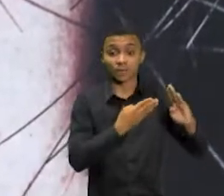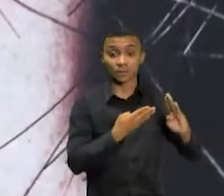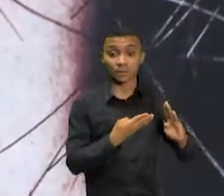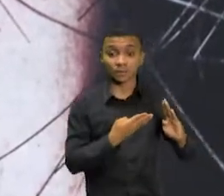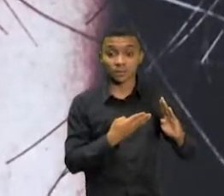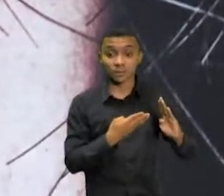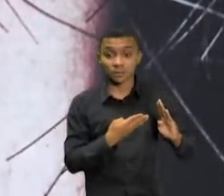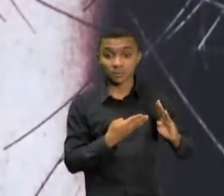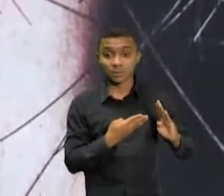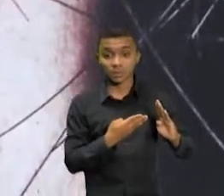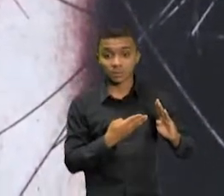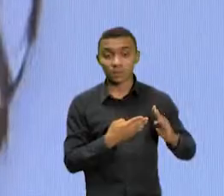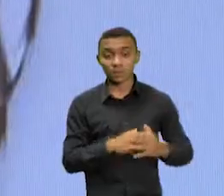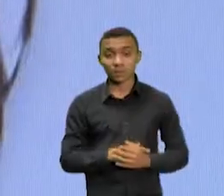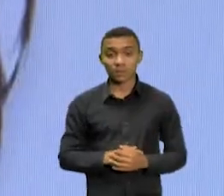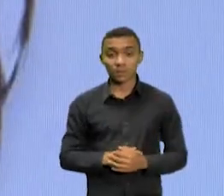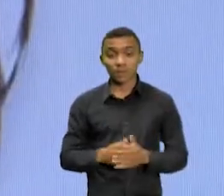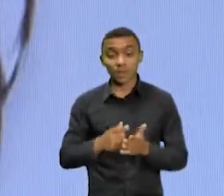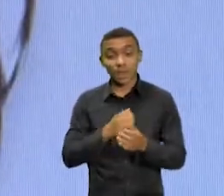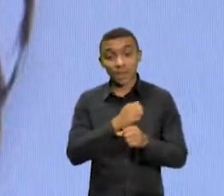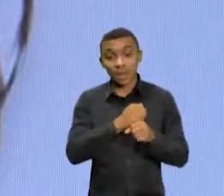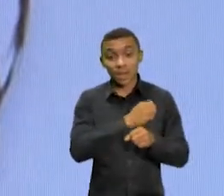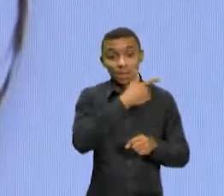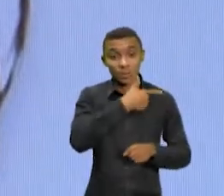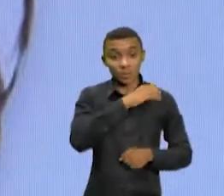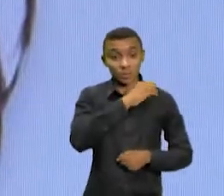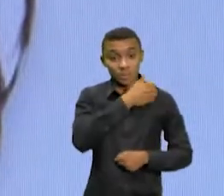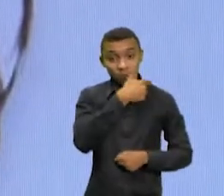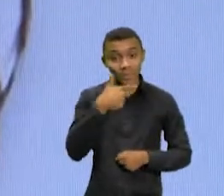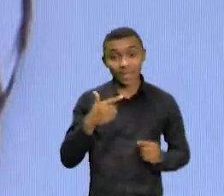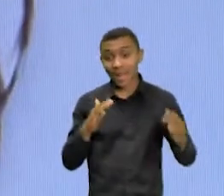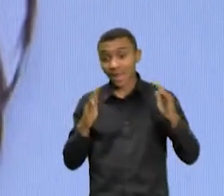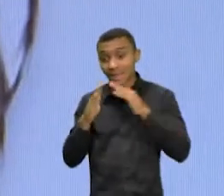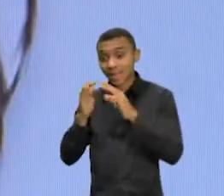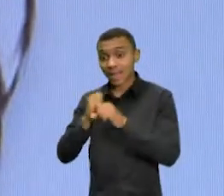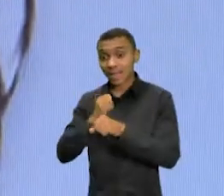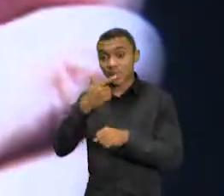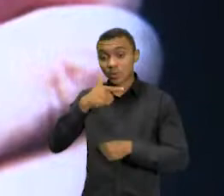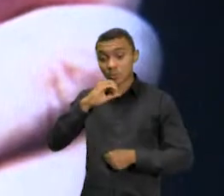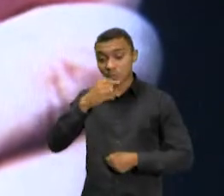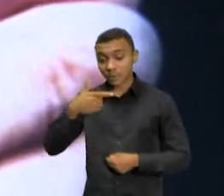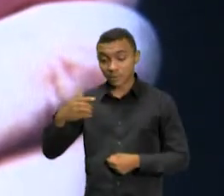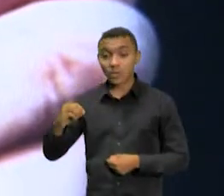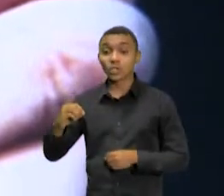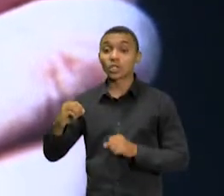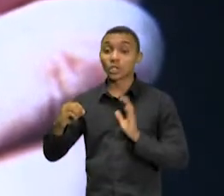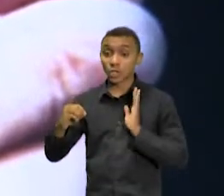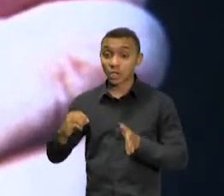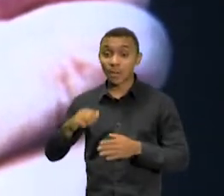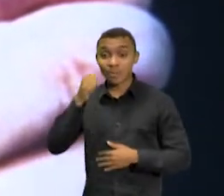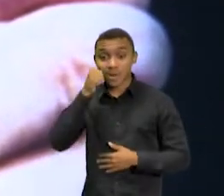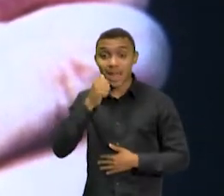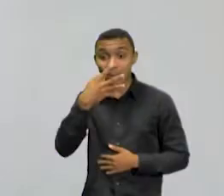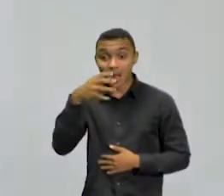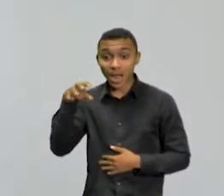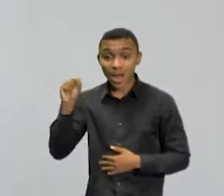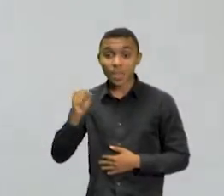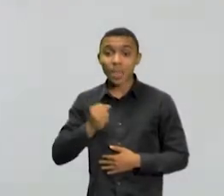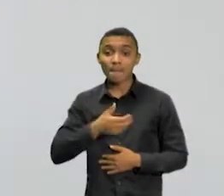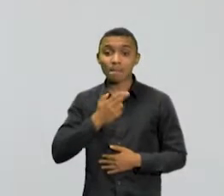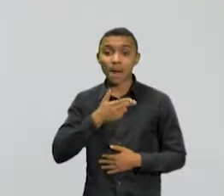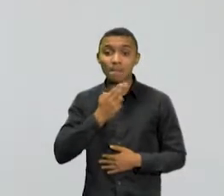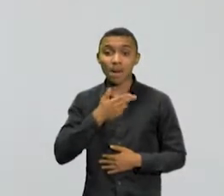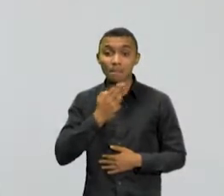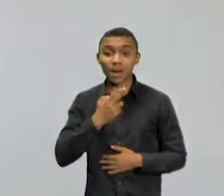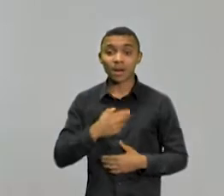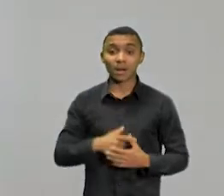Pastoral da Terra, de 2012 a 2020, 48 mulheres foram assassinadas por pistoleiros. Doutor em